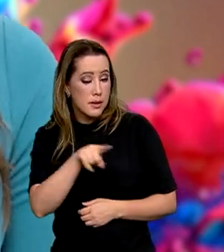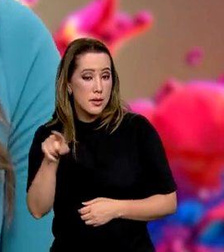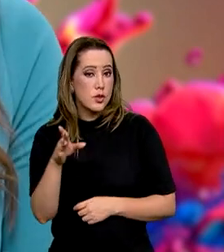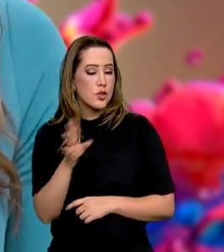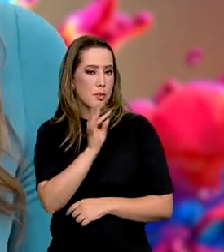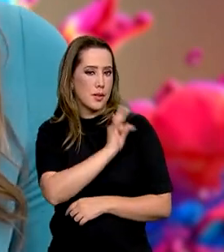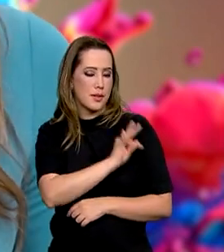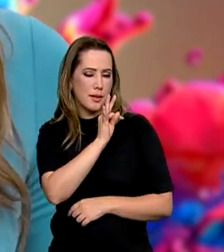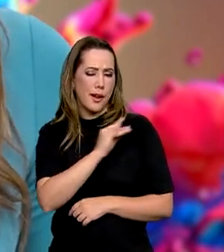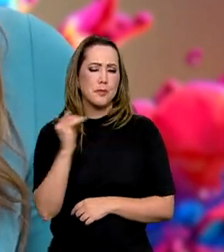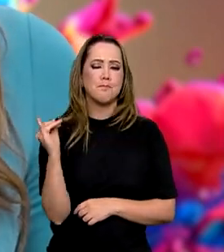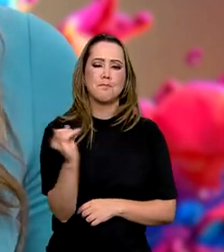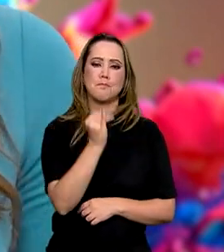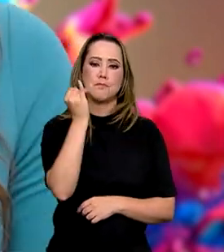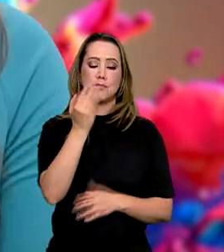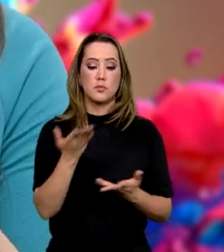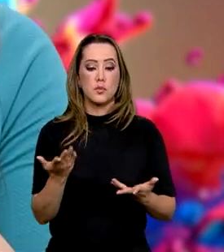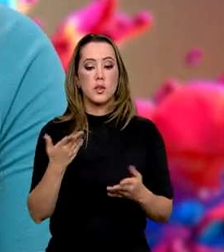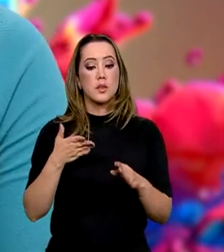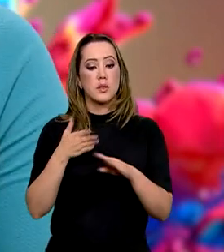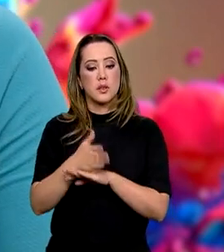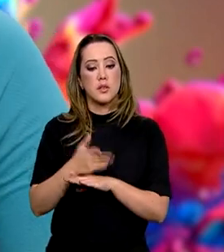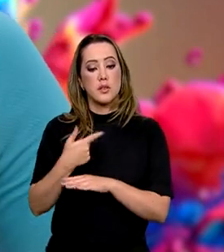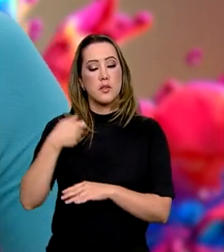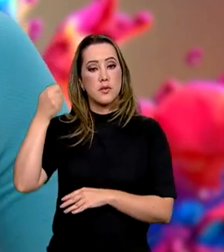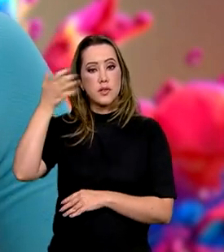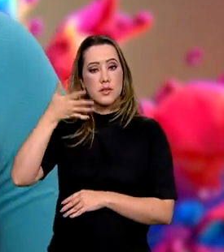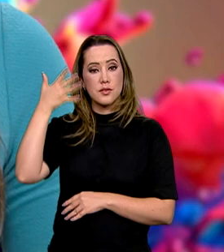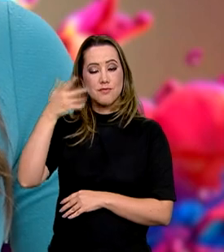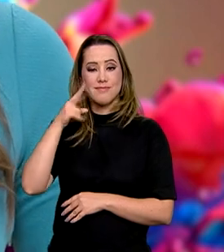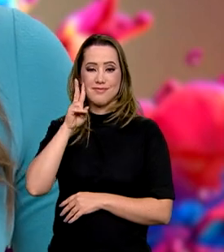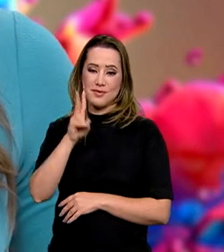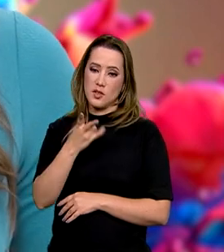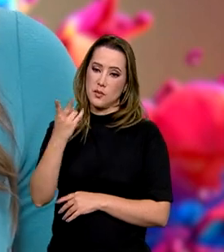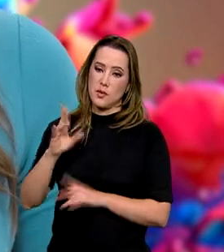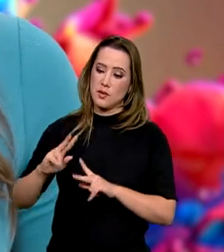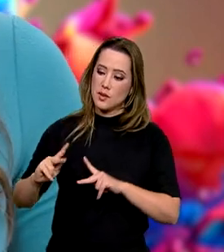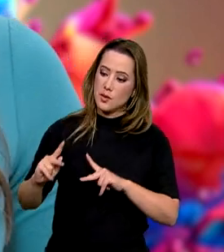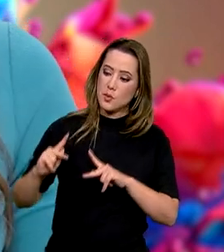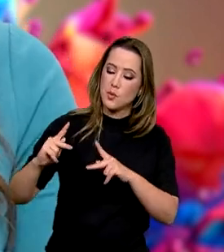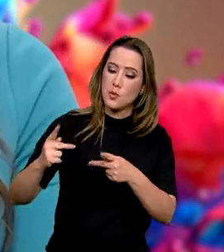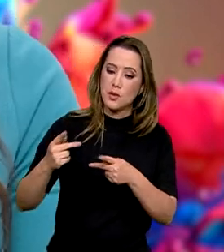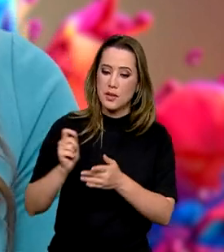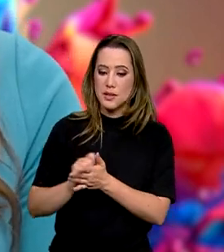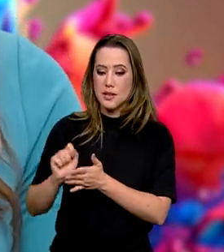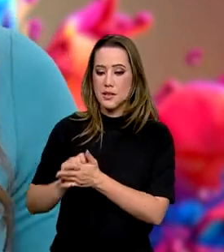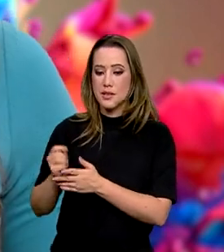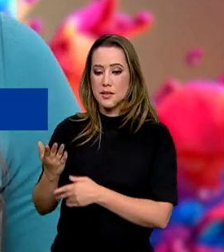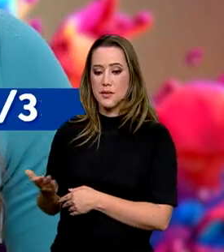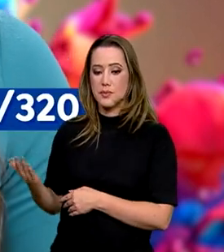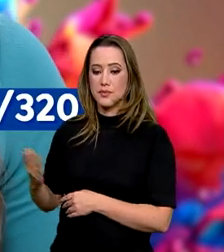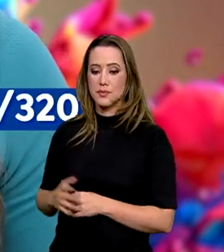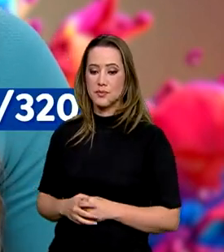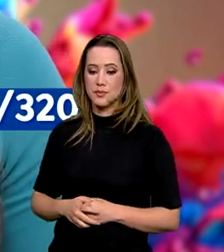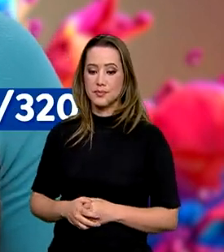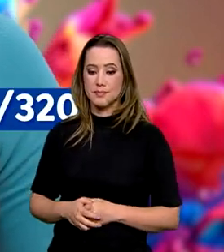técnica tão importante? Então vou descrever para você o link que está escrito bem aqui.